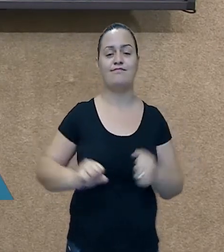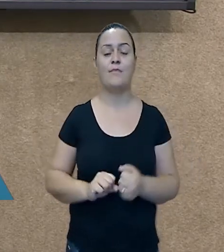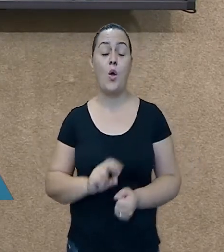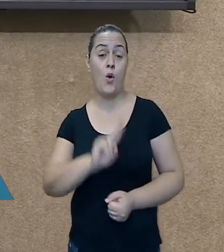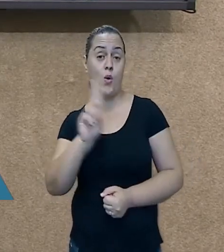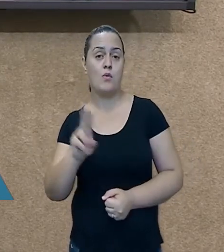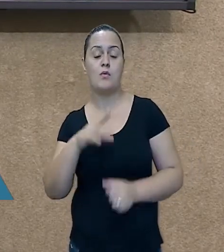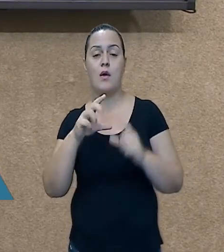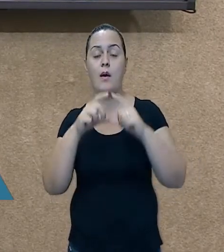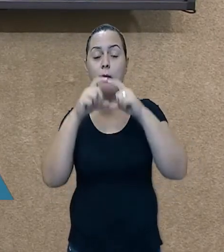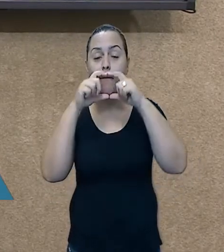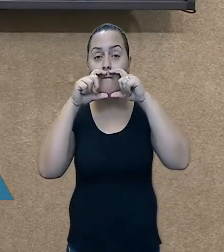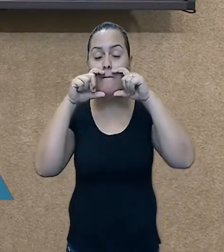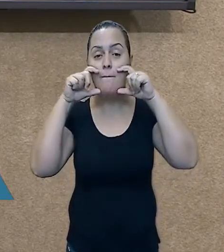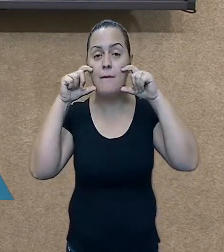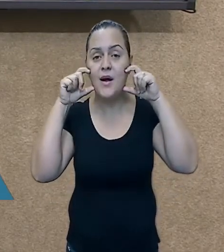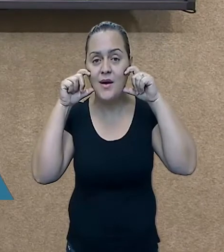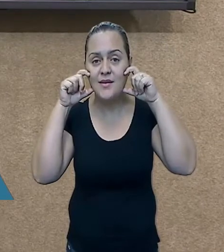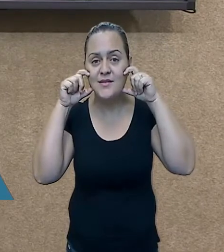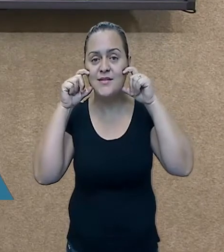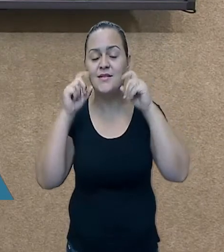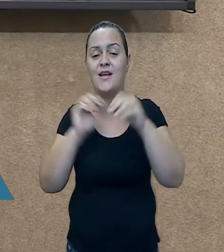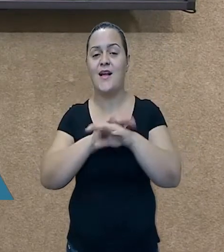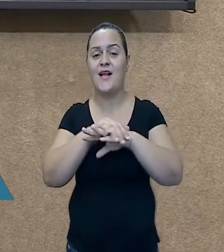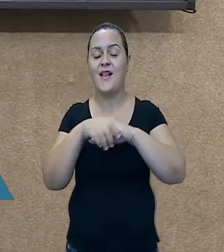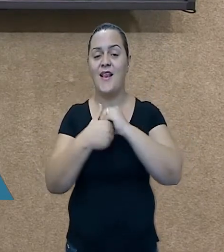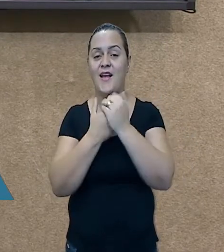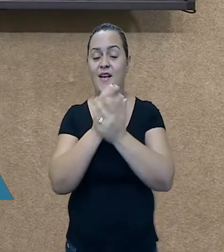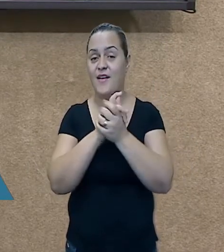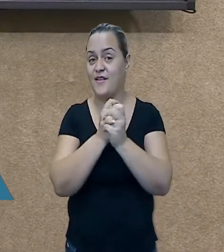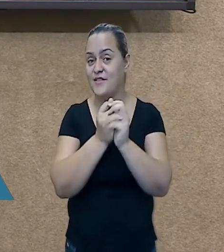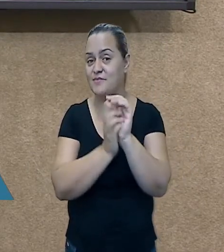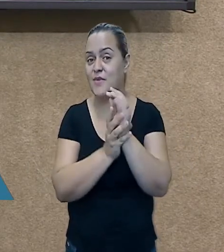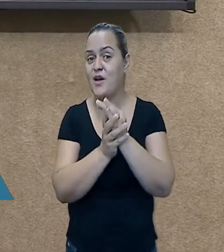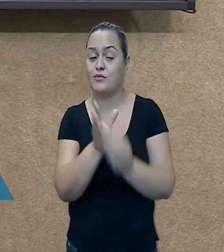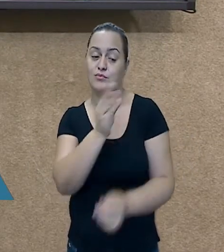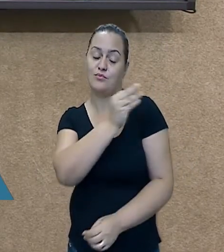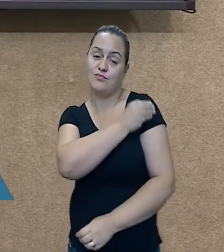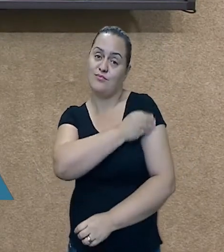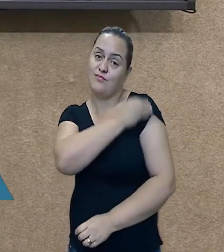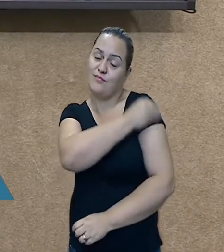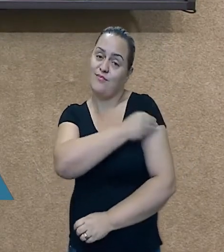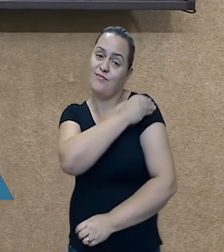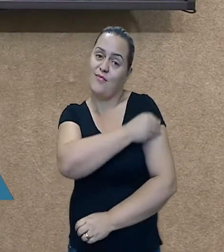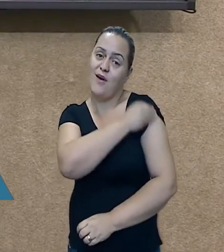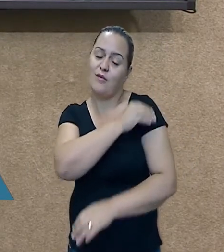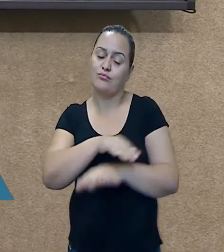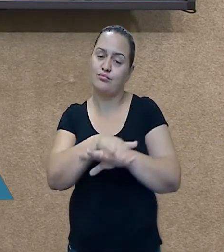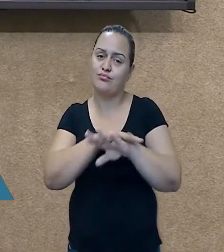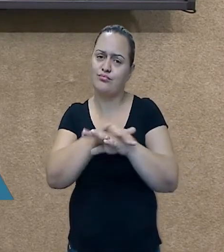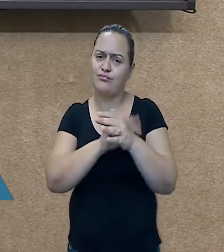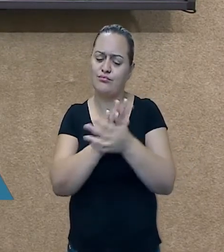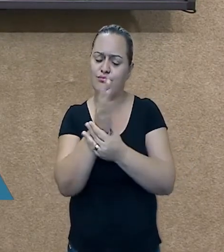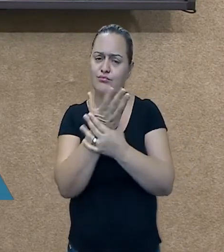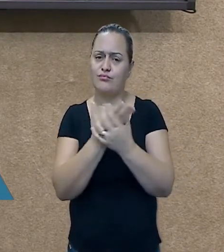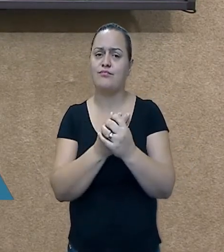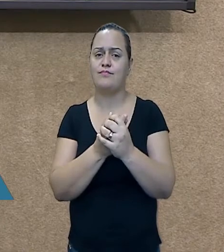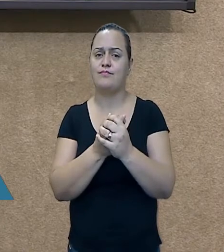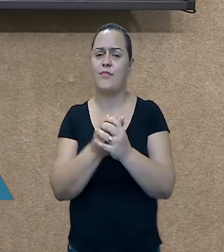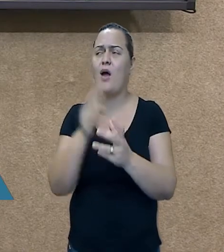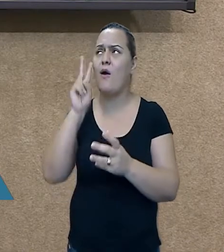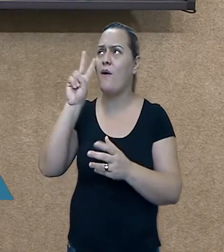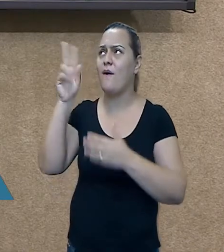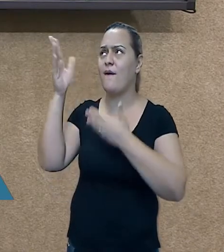mãos, usando o álcool em gel. Só que aqui nessa atividade, nós estamos perguntando aqui, circule o que nos